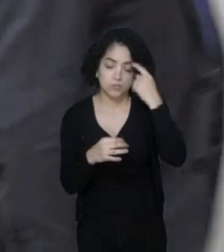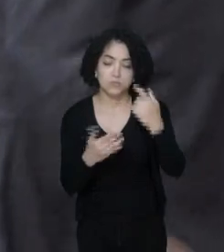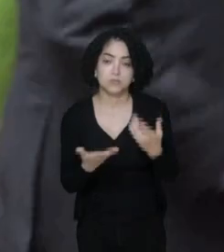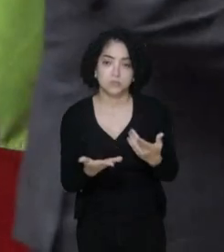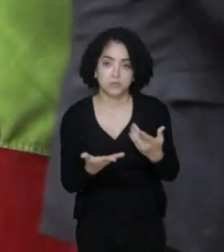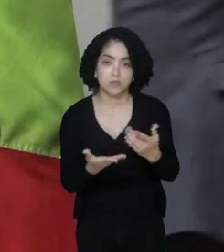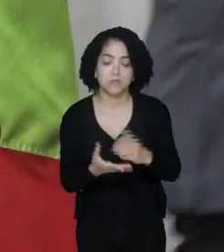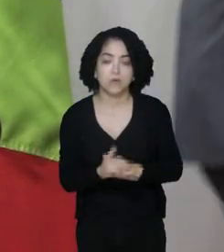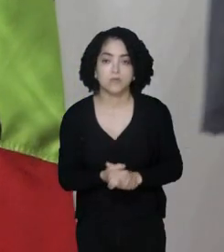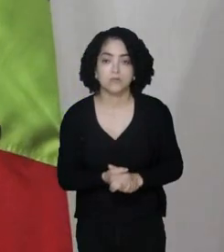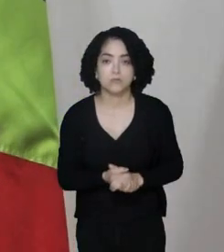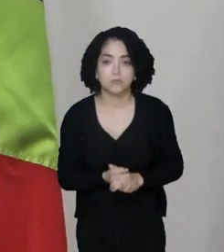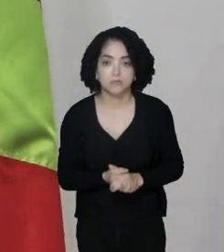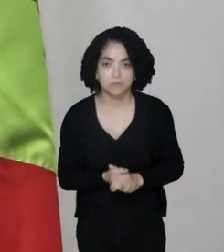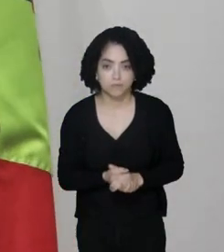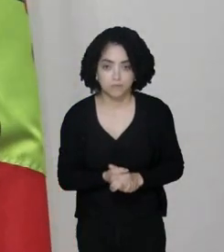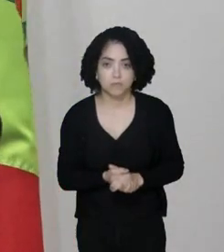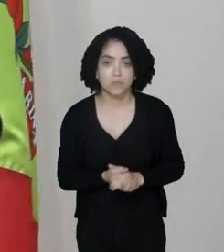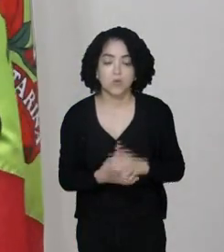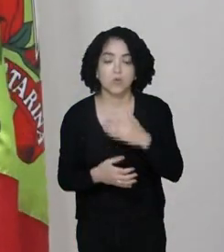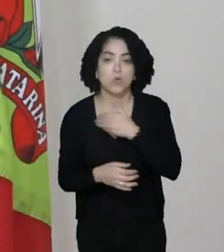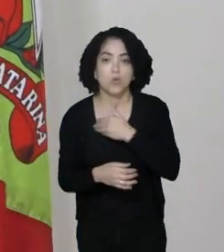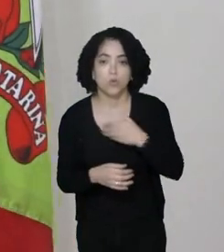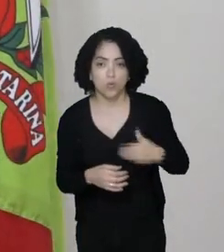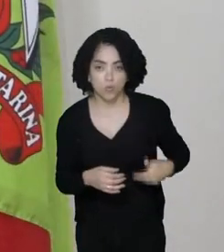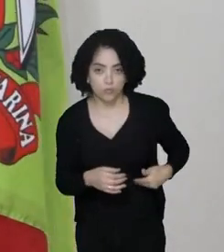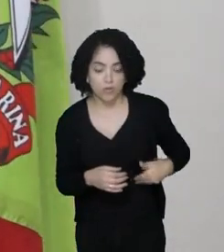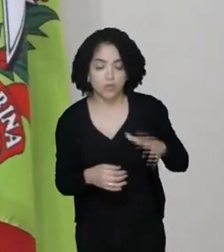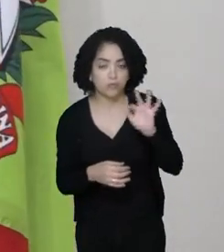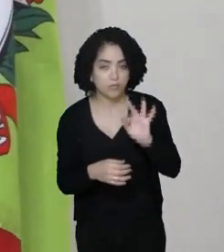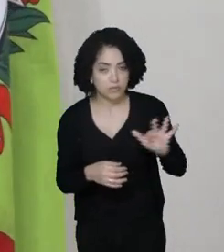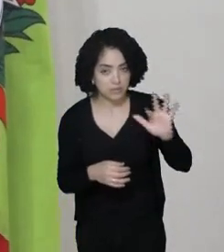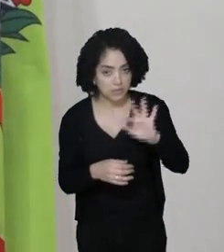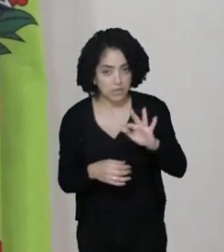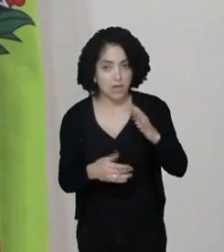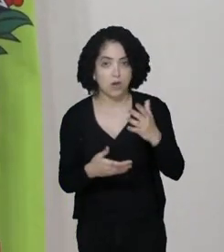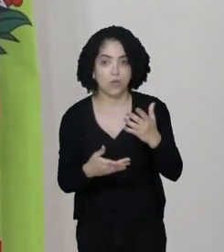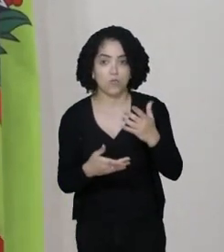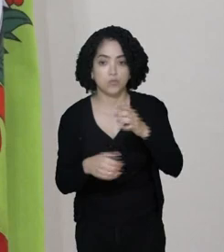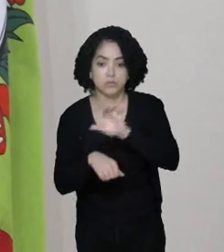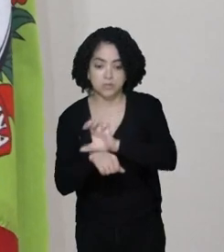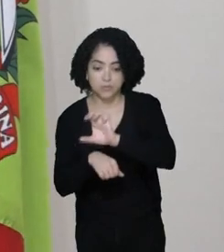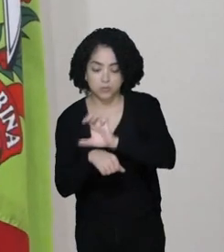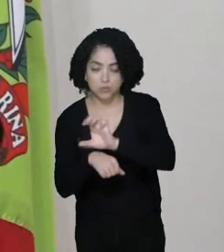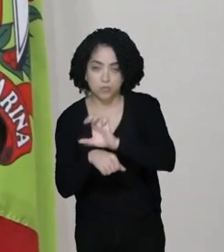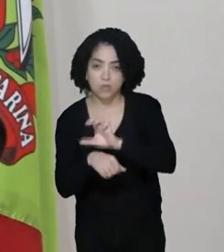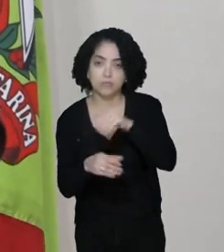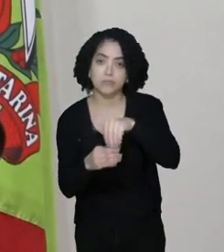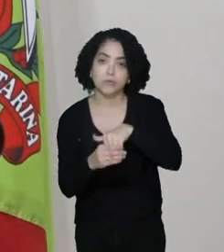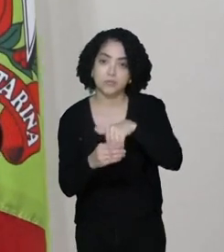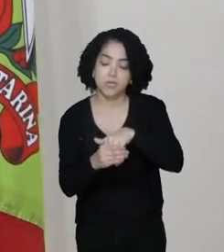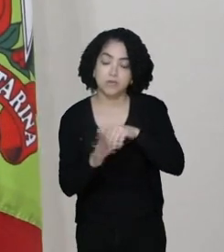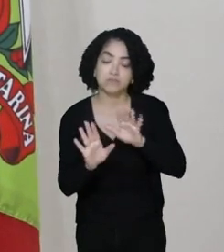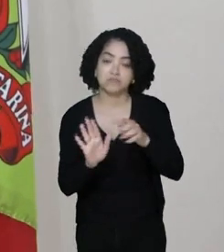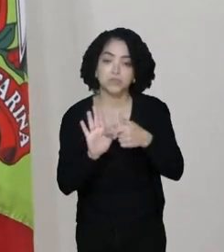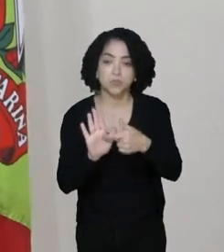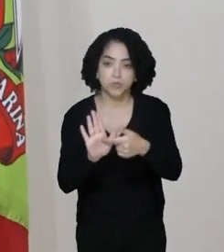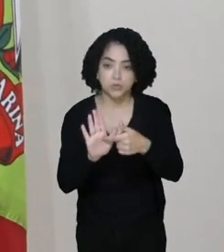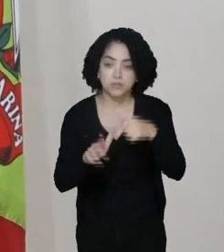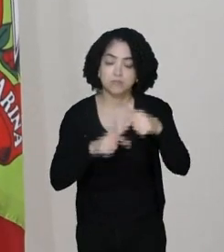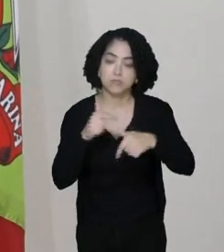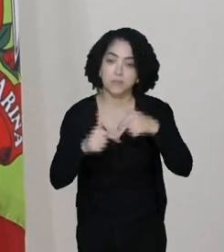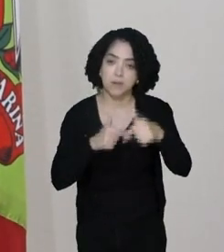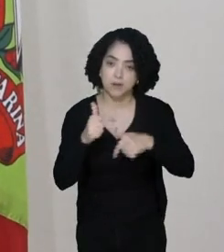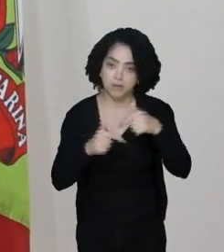Façam um voto governo federal e governo estadual. Votem por aqueles que já demonstraram trabalhar pelo bem,